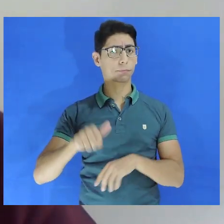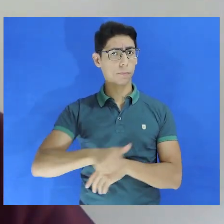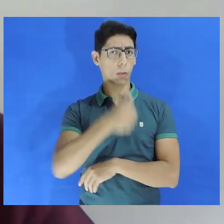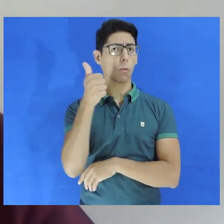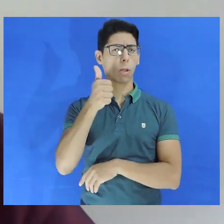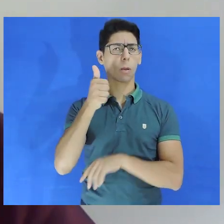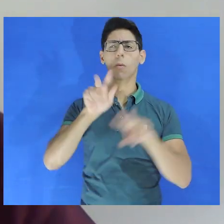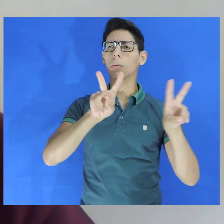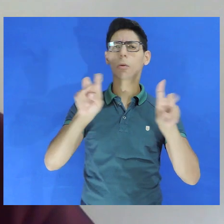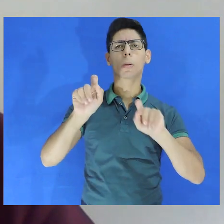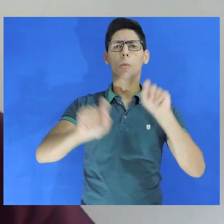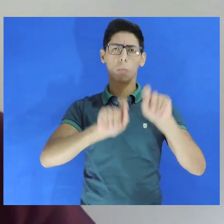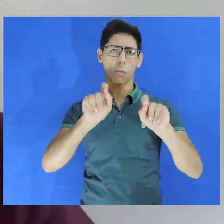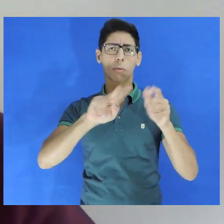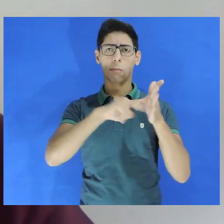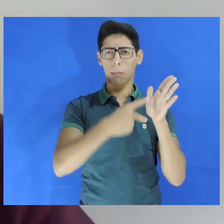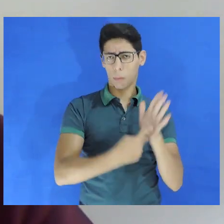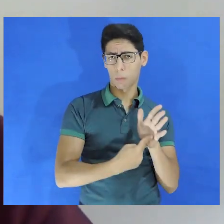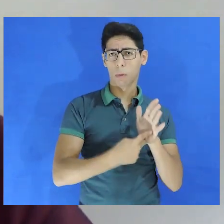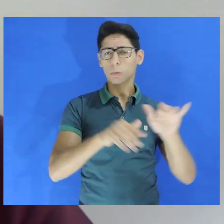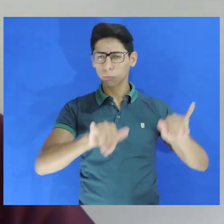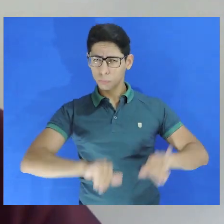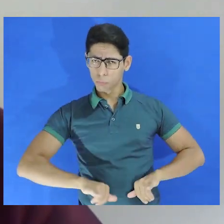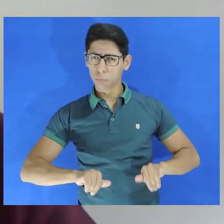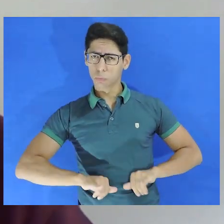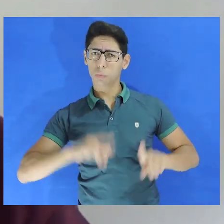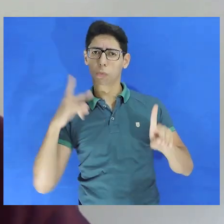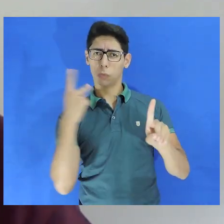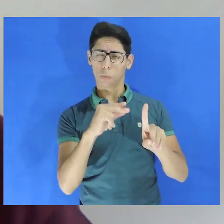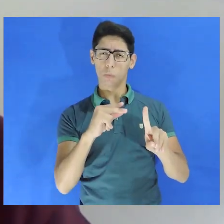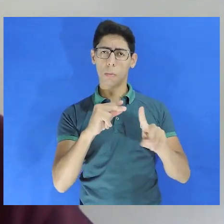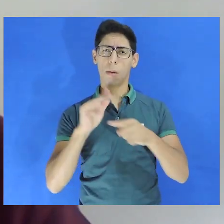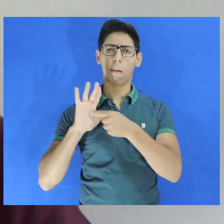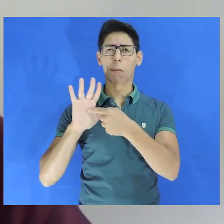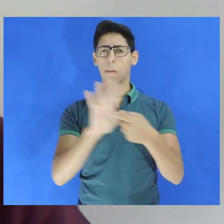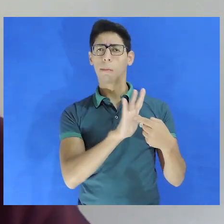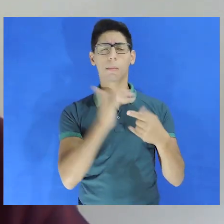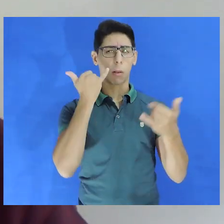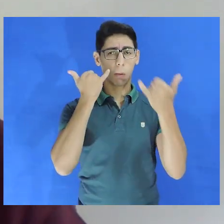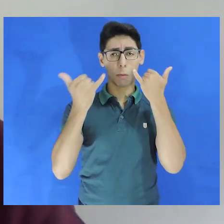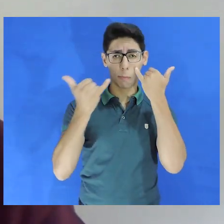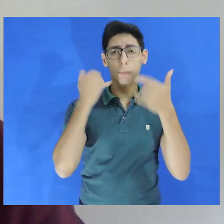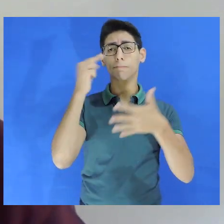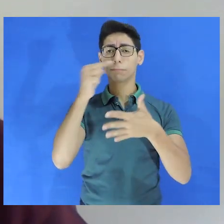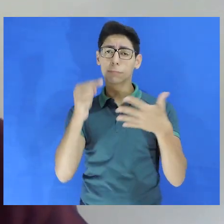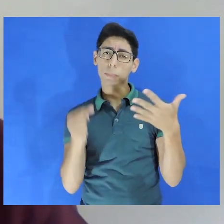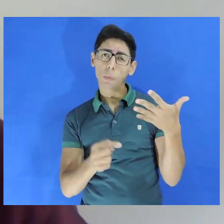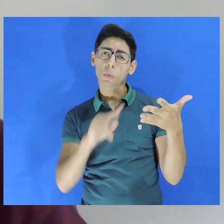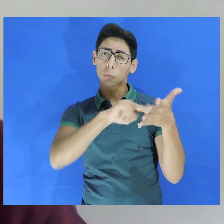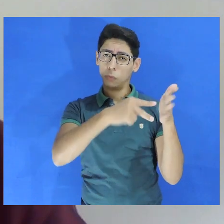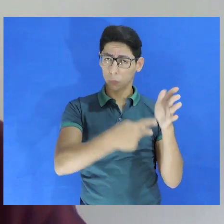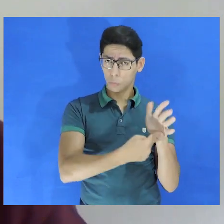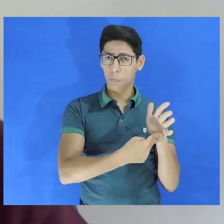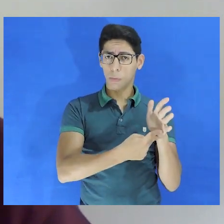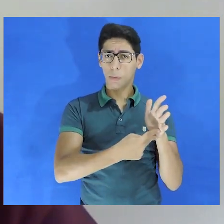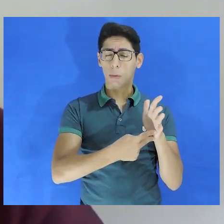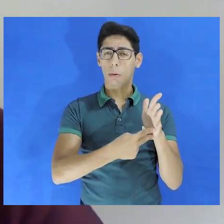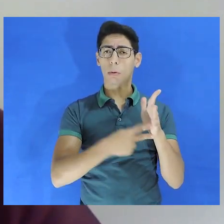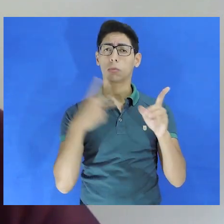sob o título O QUE É TORTURA? tentamos trazer noções gerais sobre a questão da tortura no cárcere.